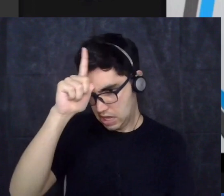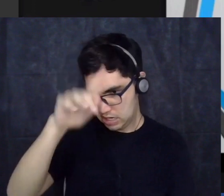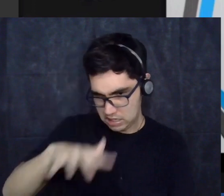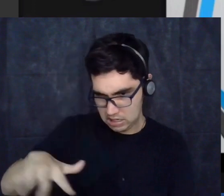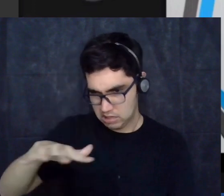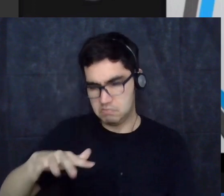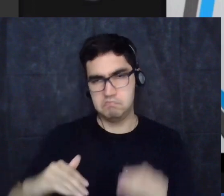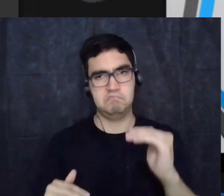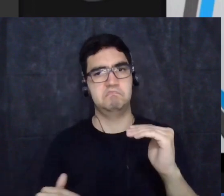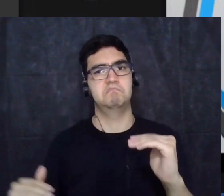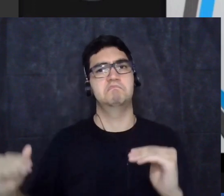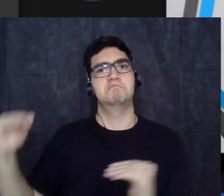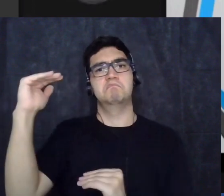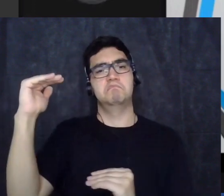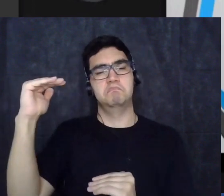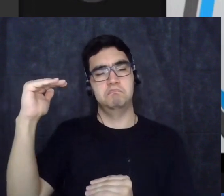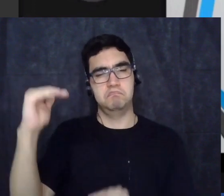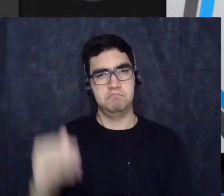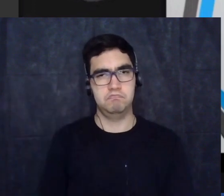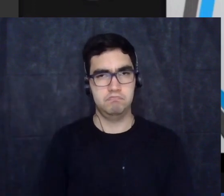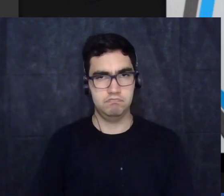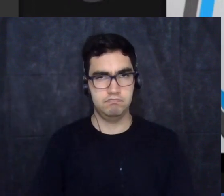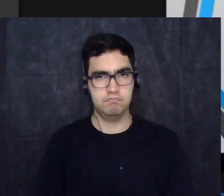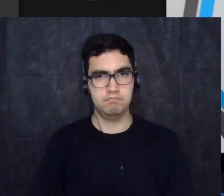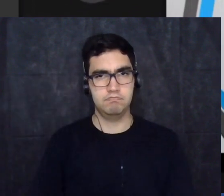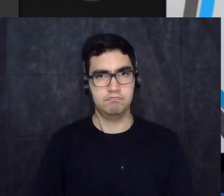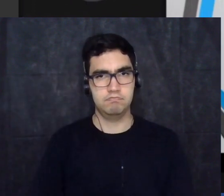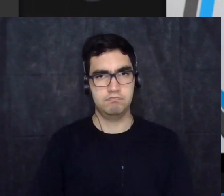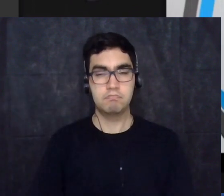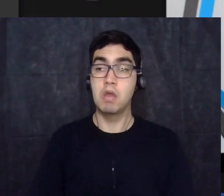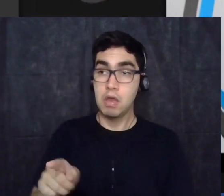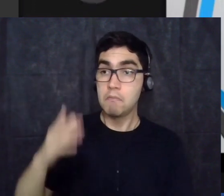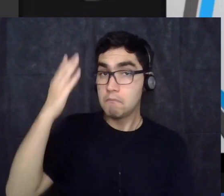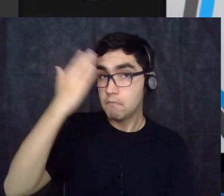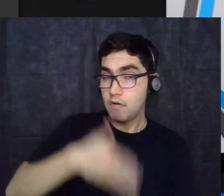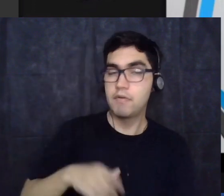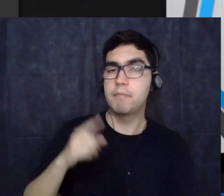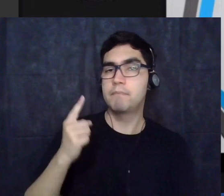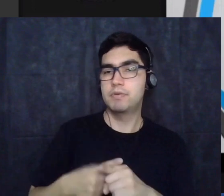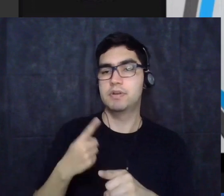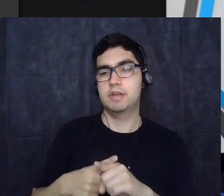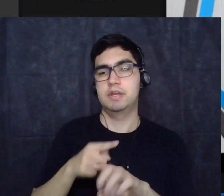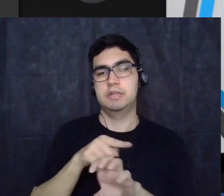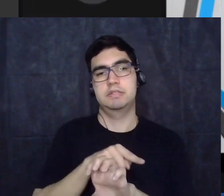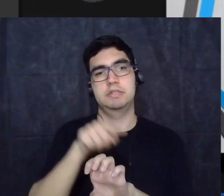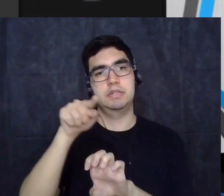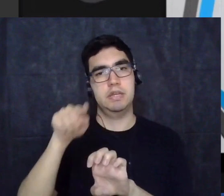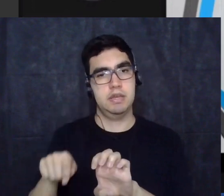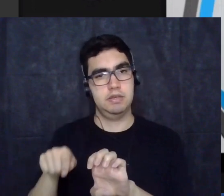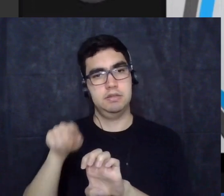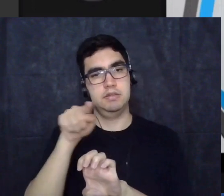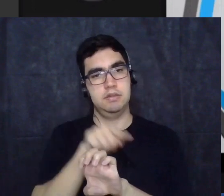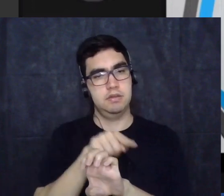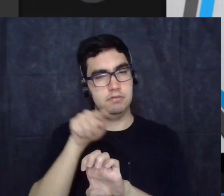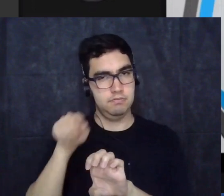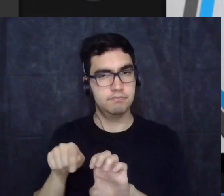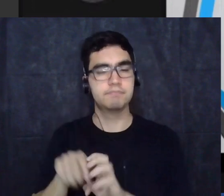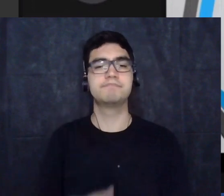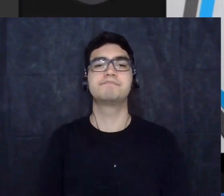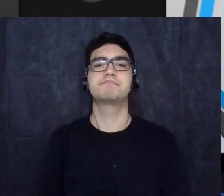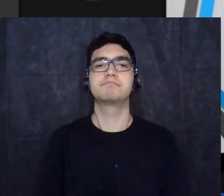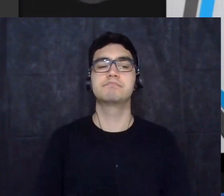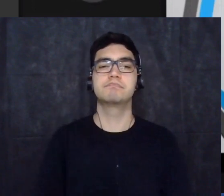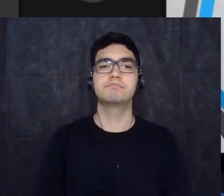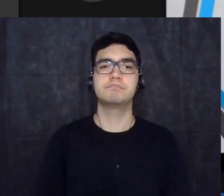e isso devia ser provado mediante a ciência médica no partido nazista havia um grande